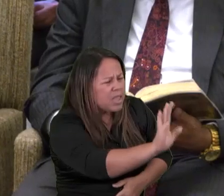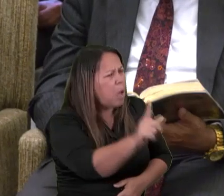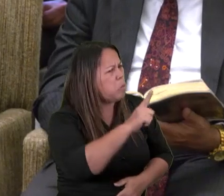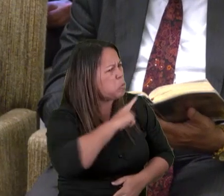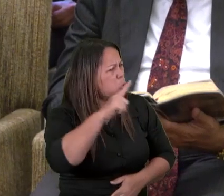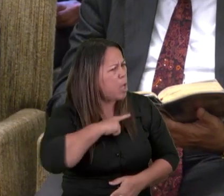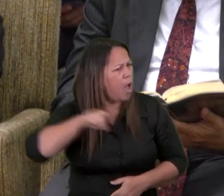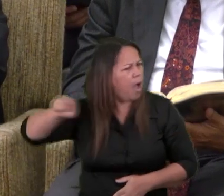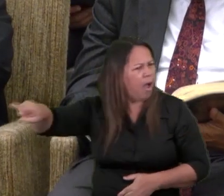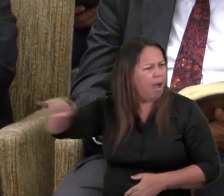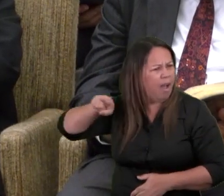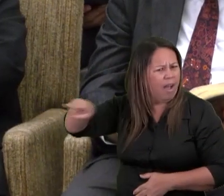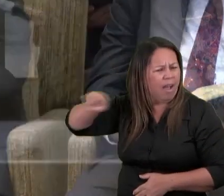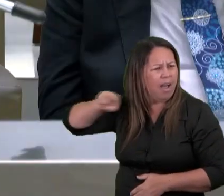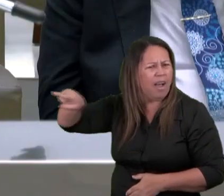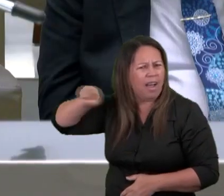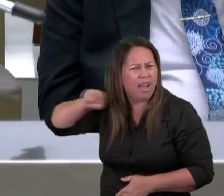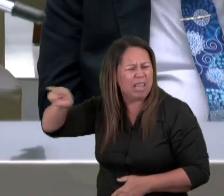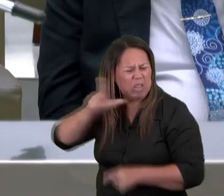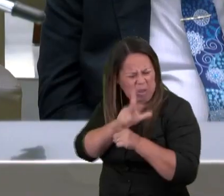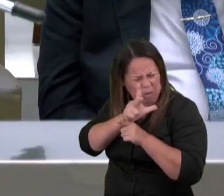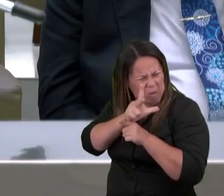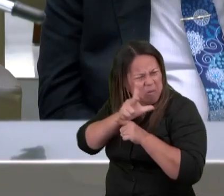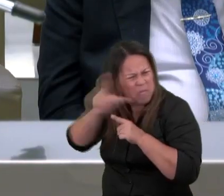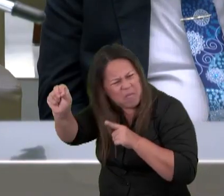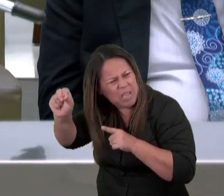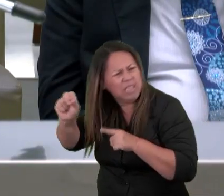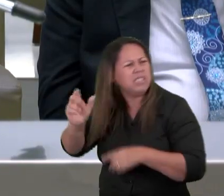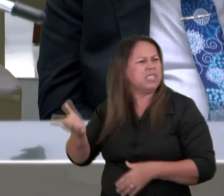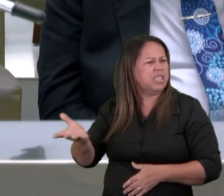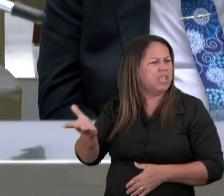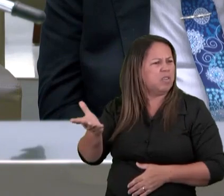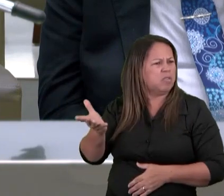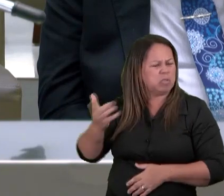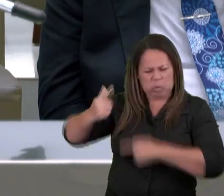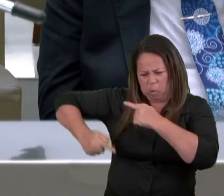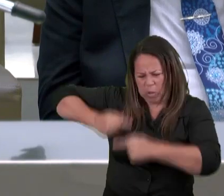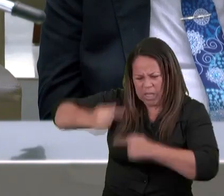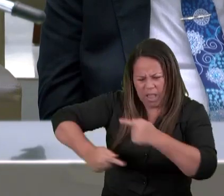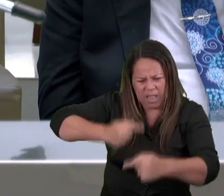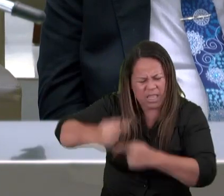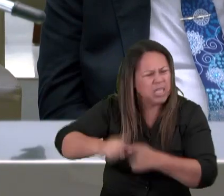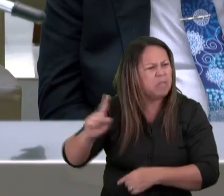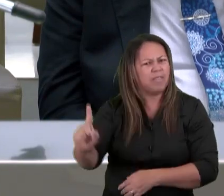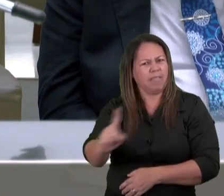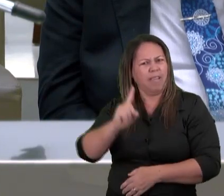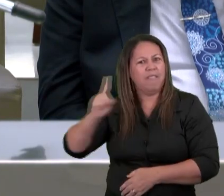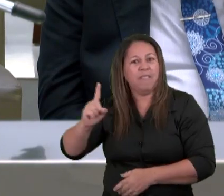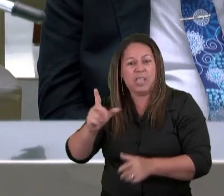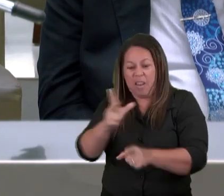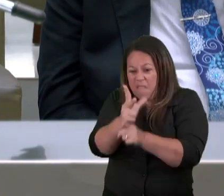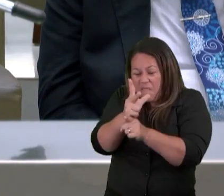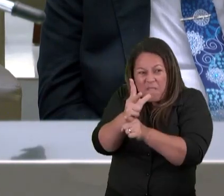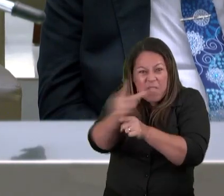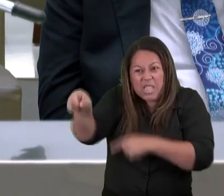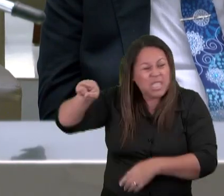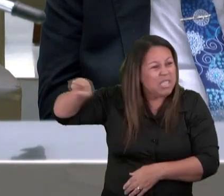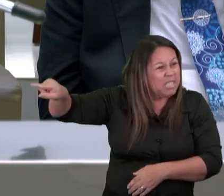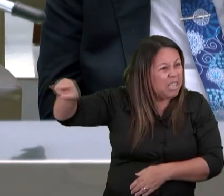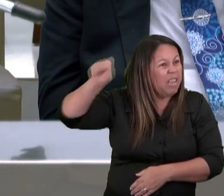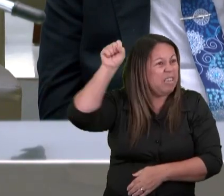o leão da tribo de Judá, a raiz de Davi que venceu para abrir o livro